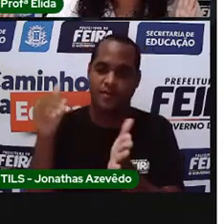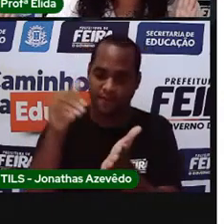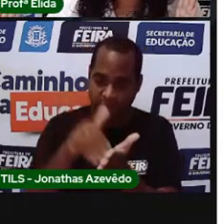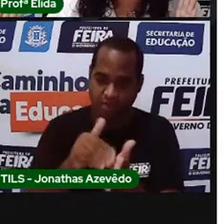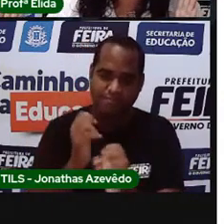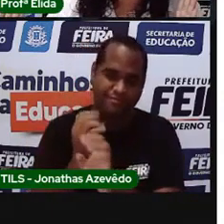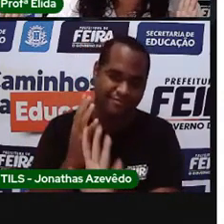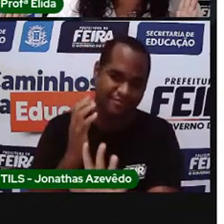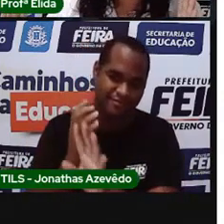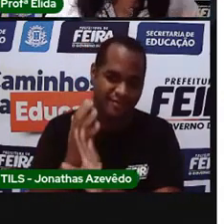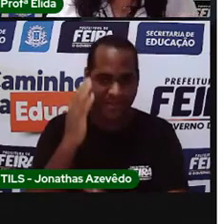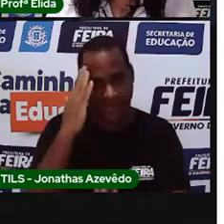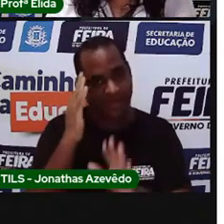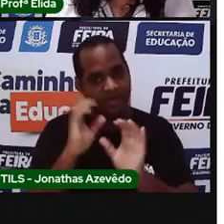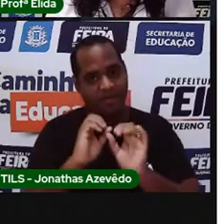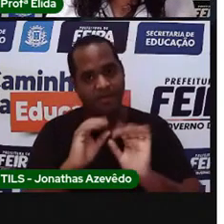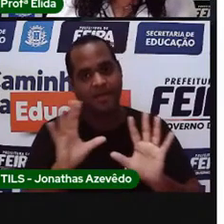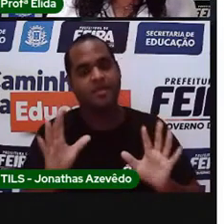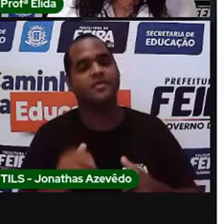fila. Entendeu?